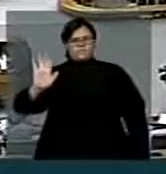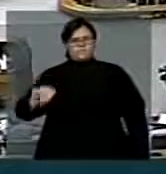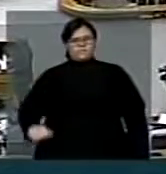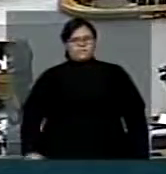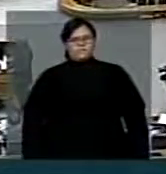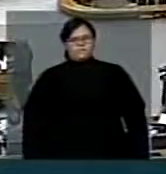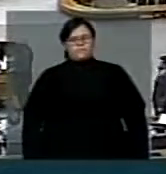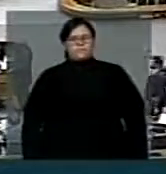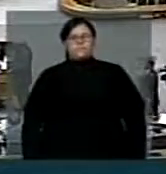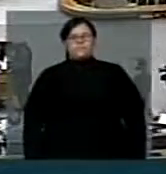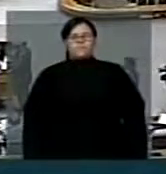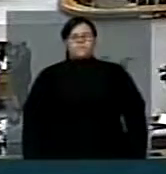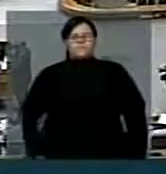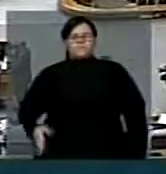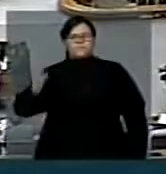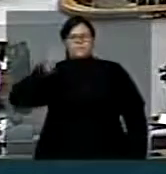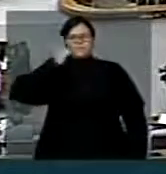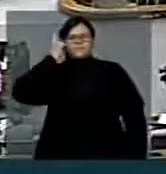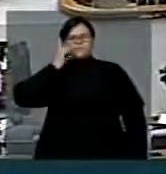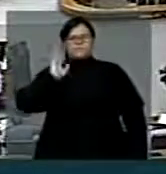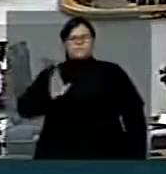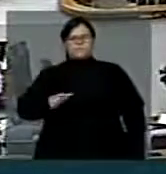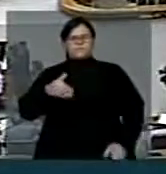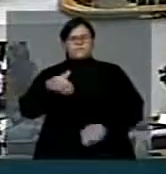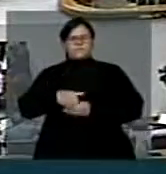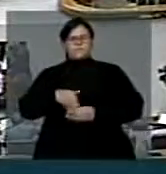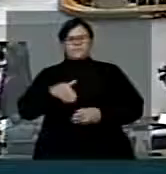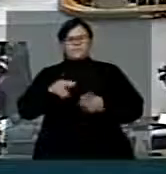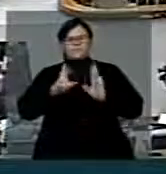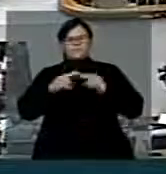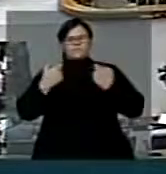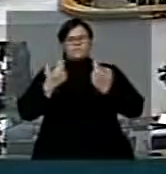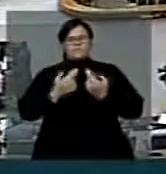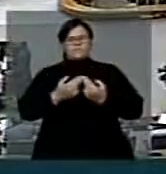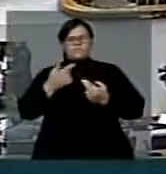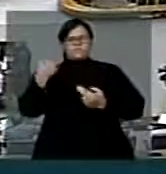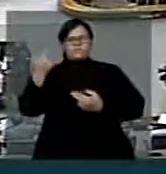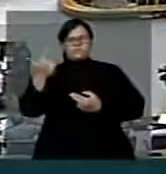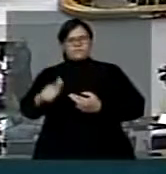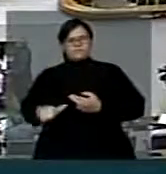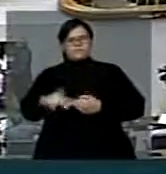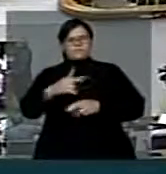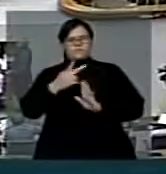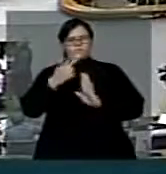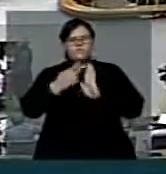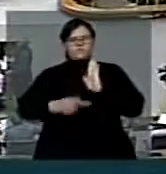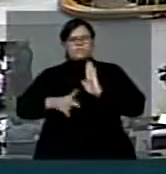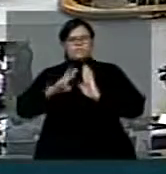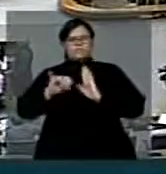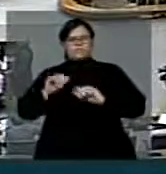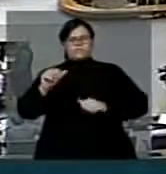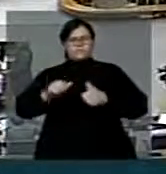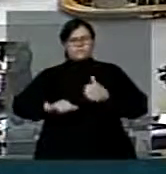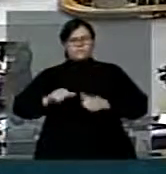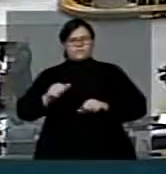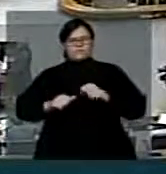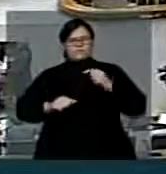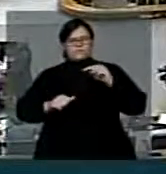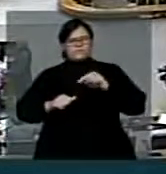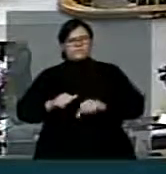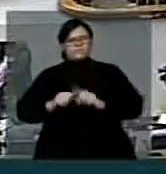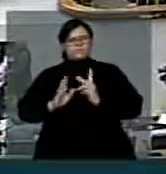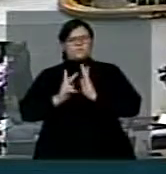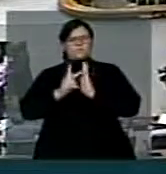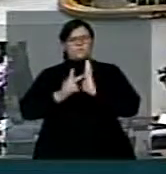E os deputados já votam, Paula Bittar, é uma urgência já para o próximo projeto que vai ser apreciado, inclusive esse projeto é o